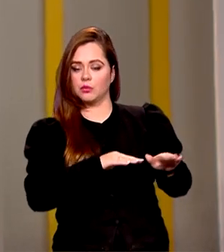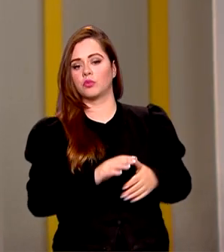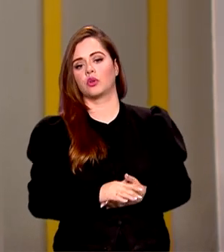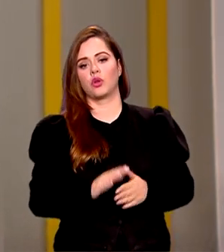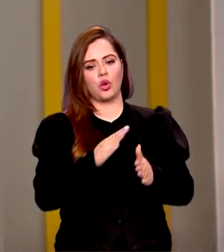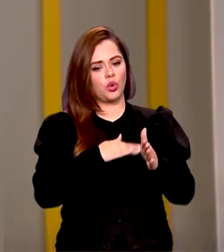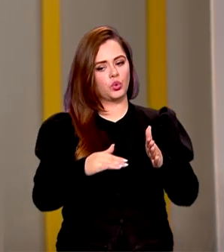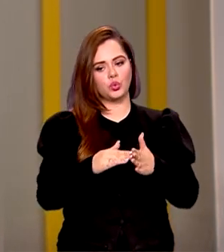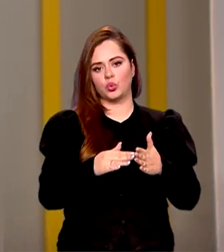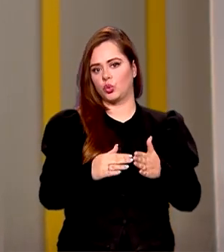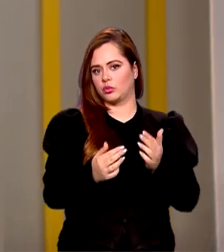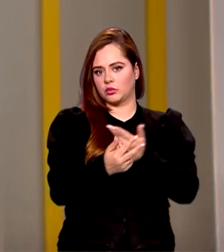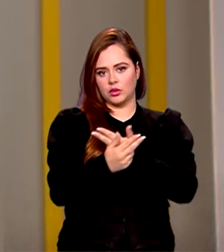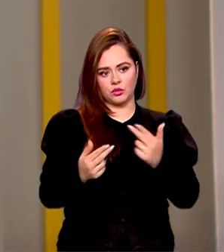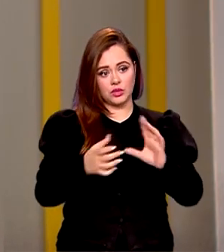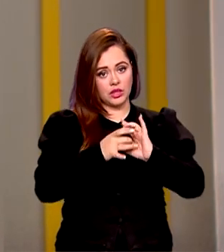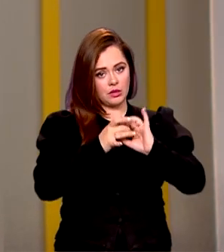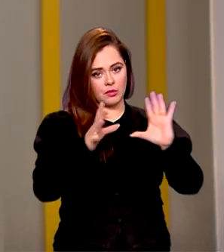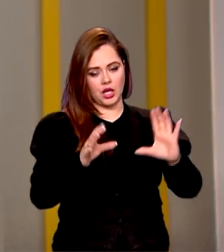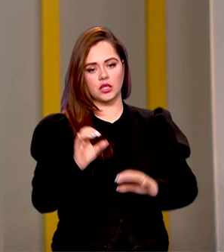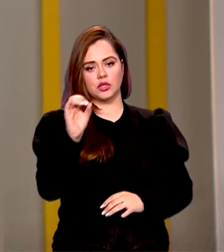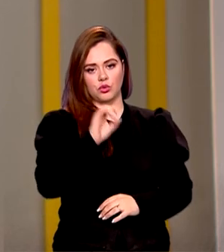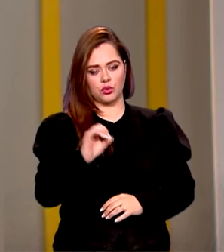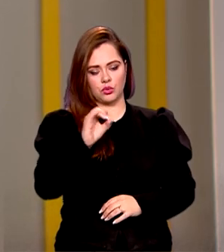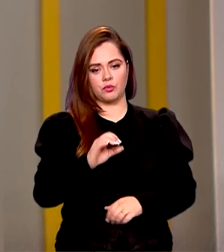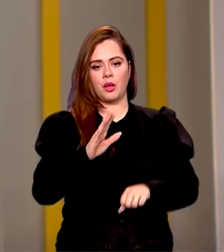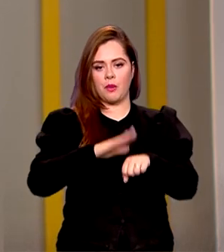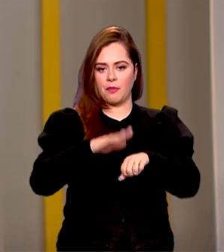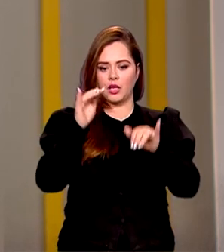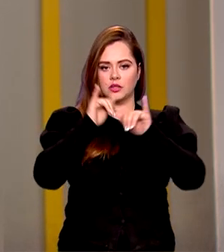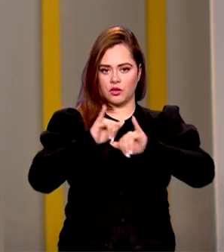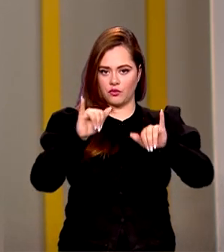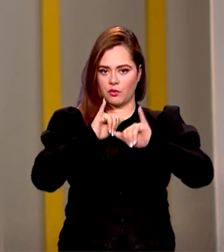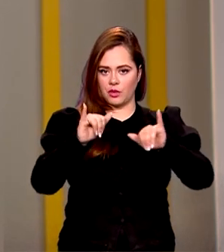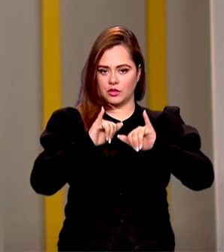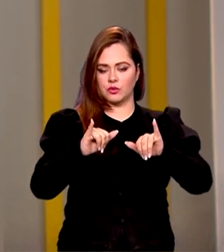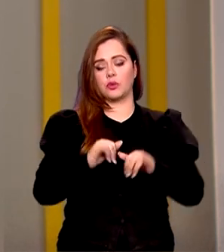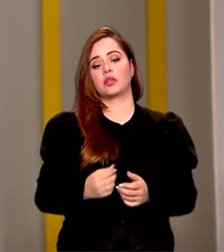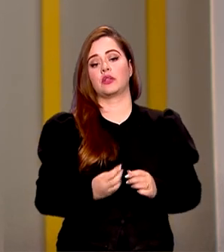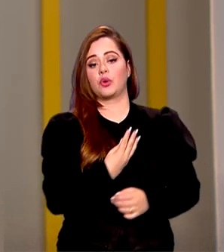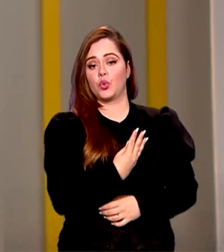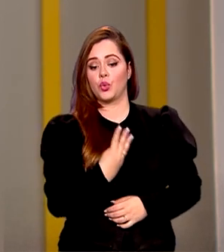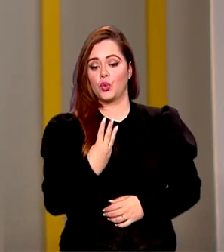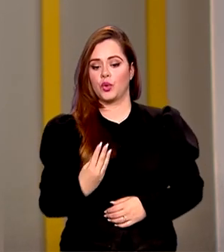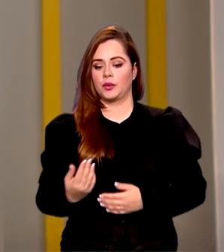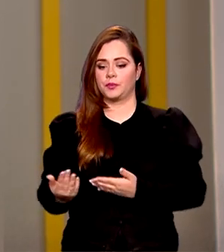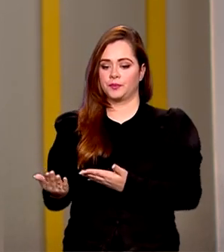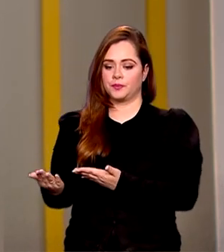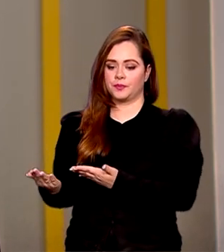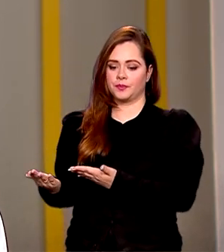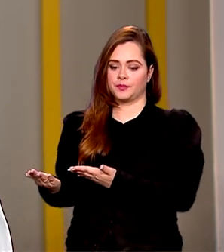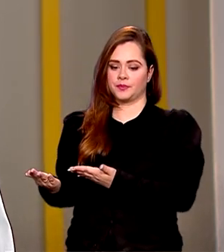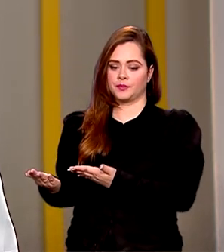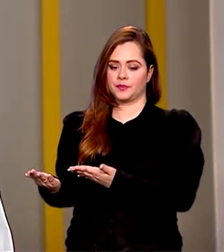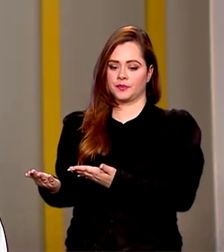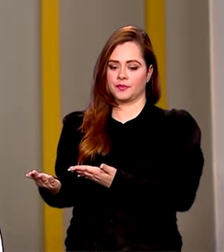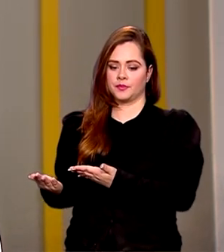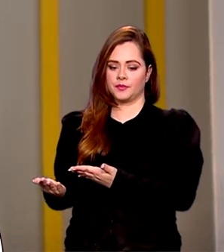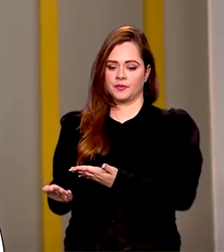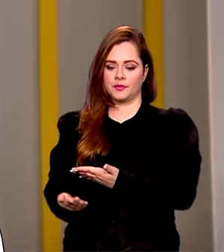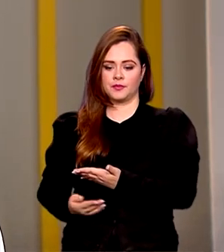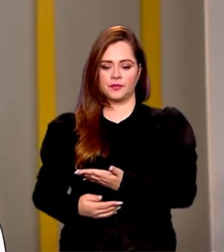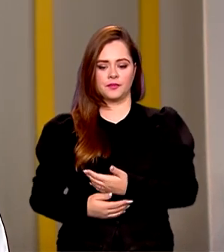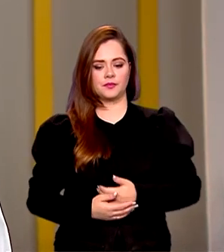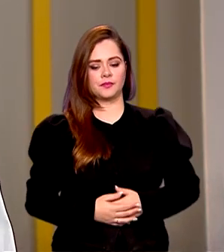liberados logo em seguida, em outubro. Para mais informações, é só acessar o site do Ministério da Justiça e Segurança Pública que aparece